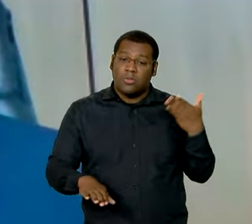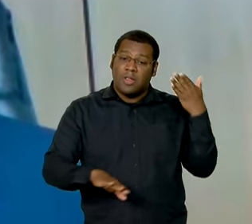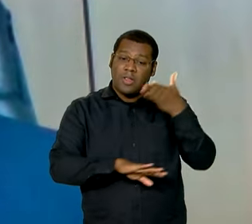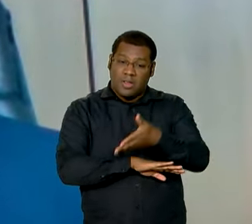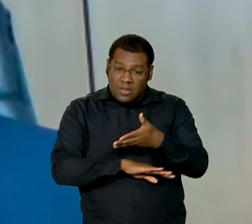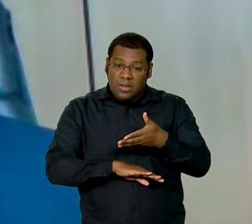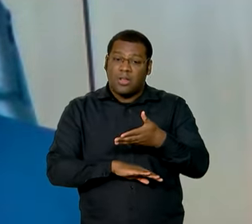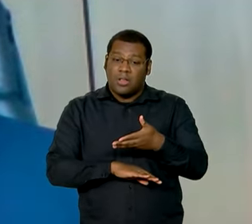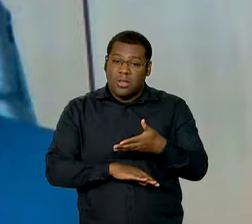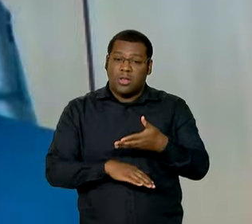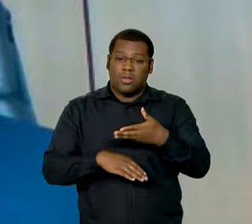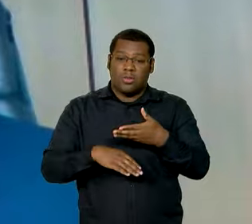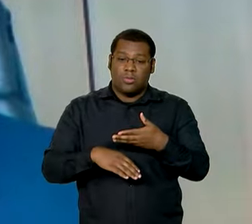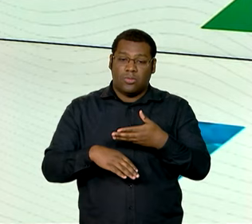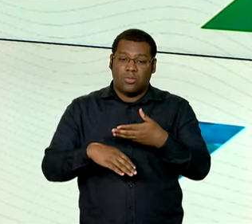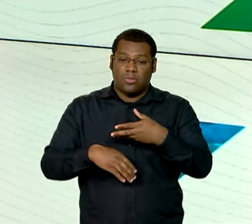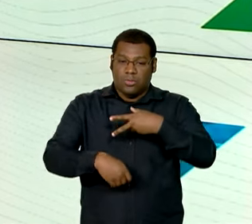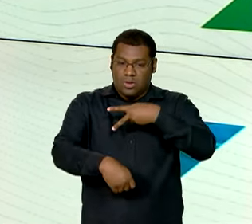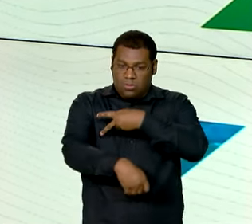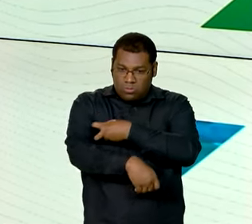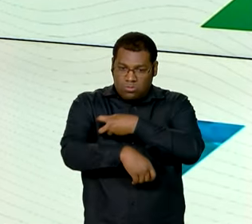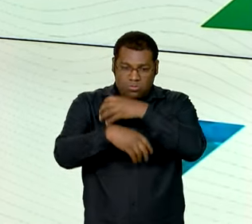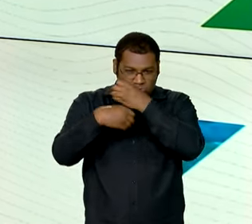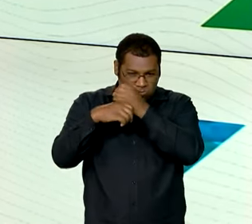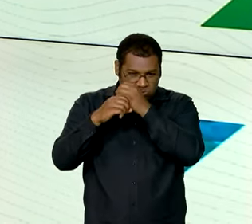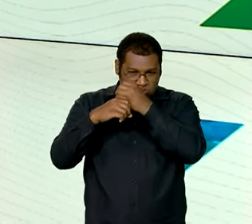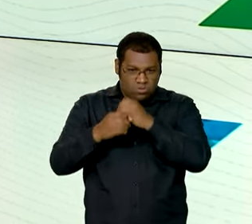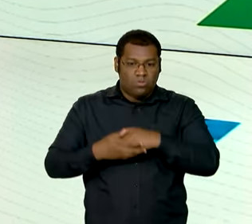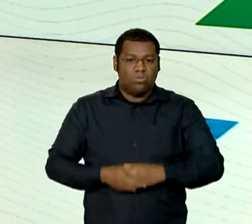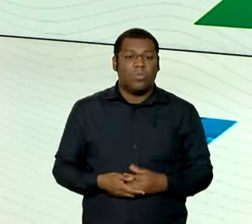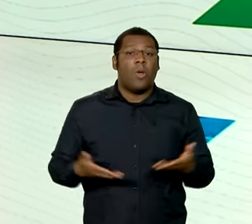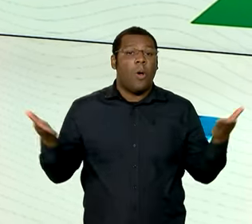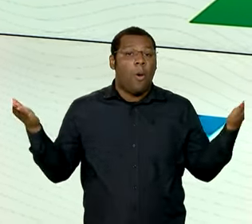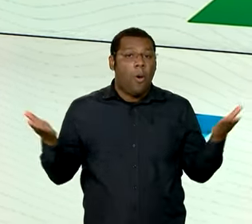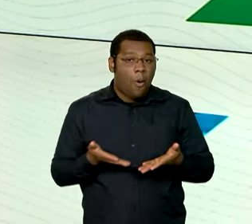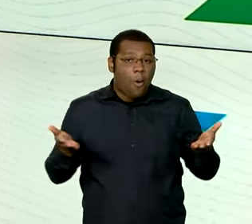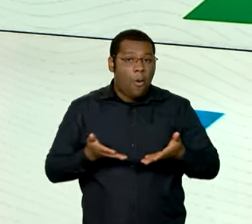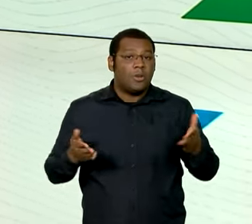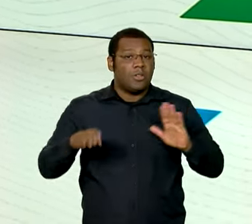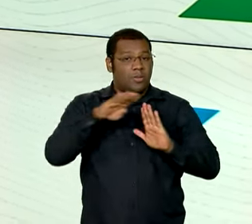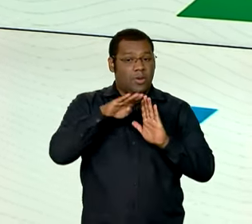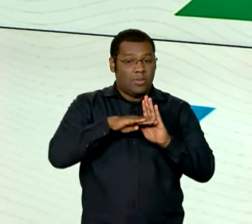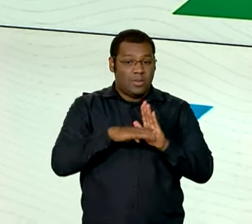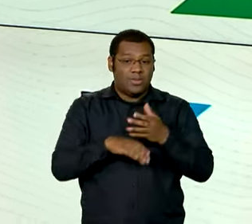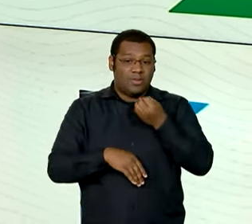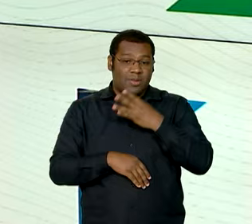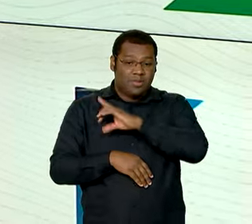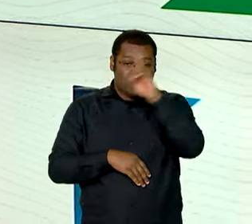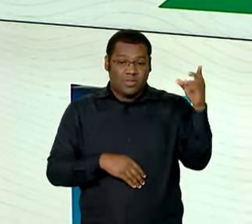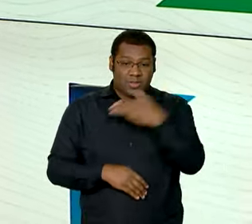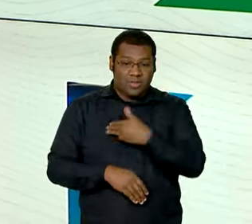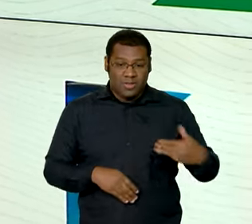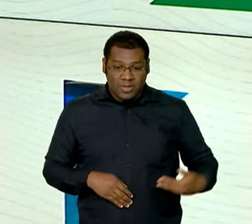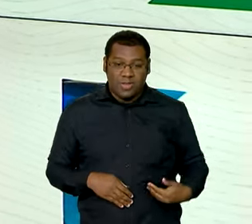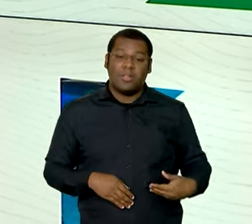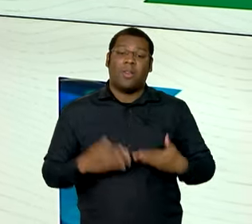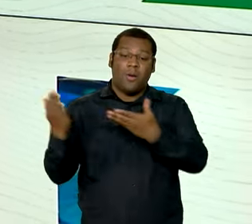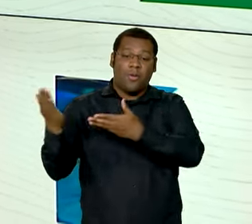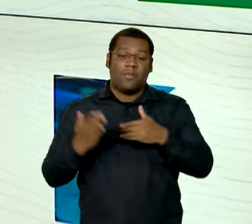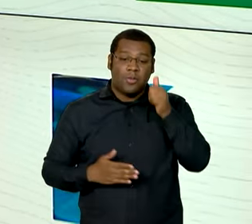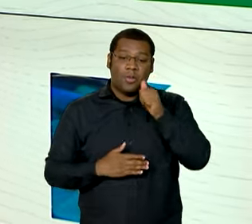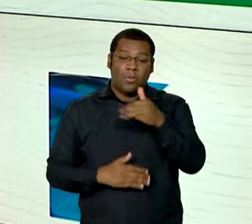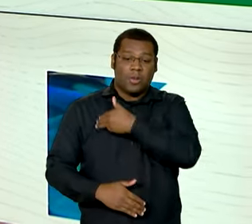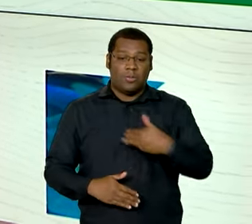exame toxicológico. Hoje teve Bom Dia Ministra aqui no Canal GOV com a Ministra da Cultura